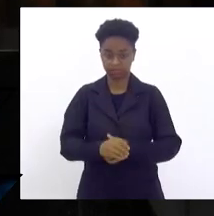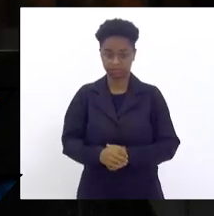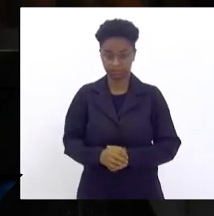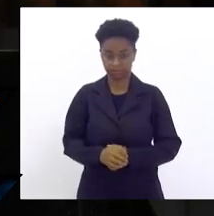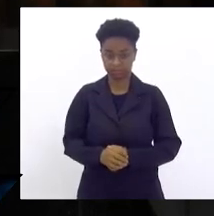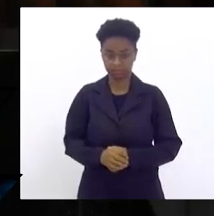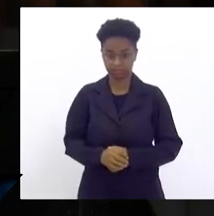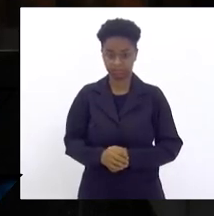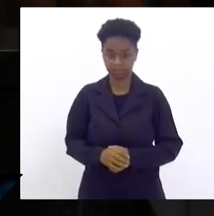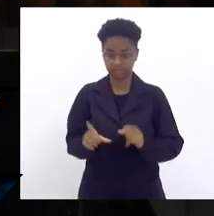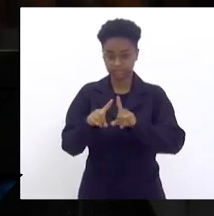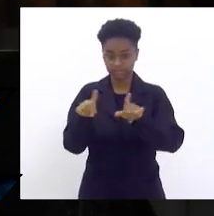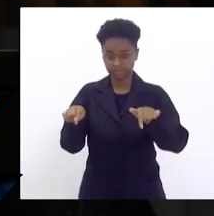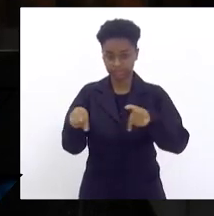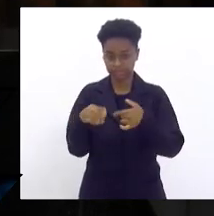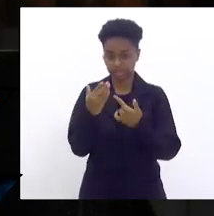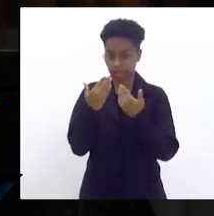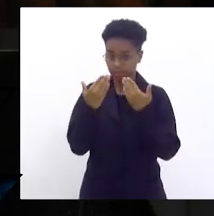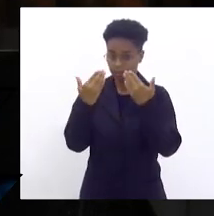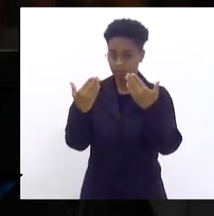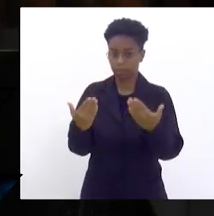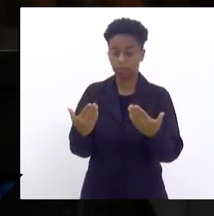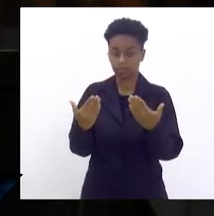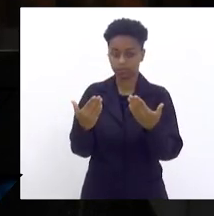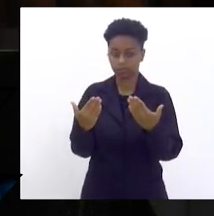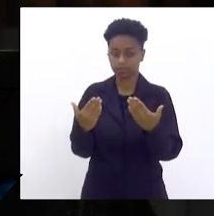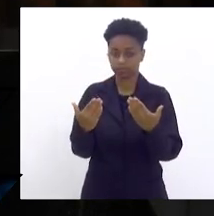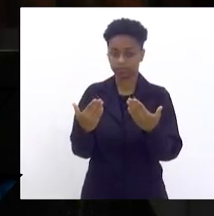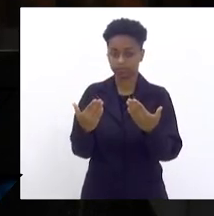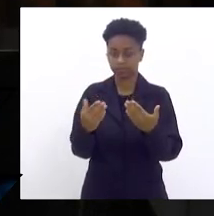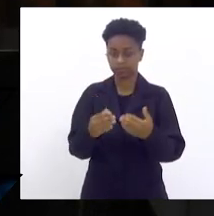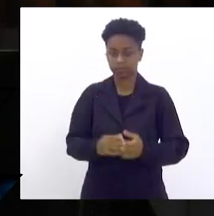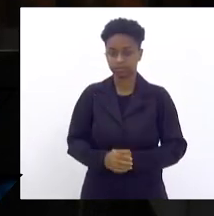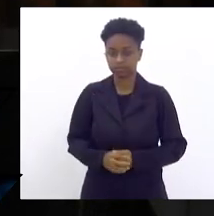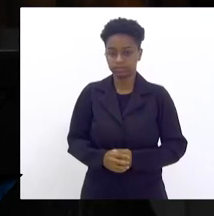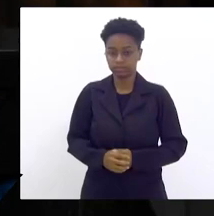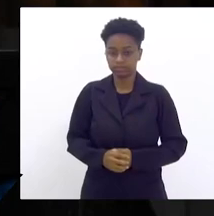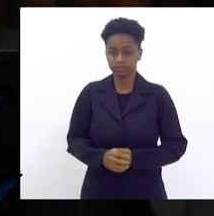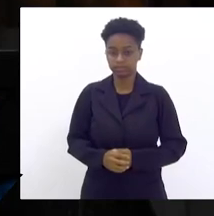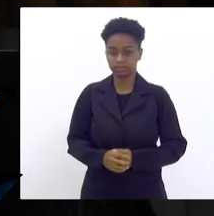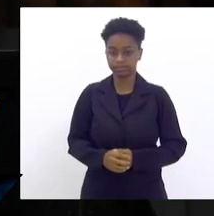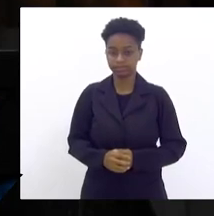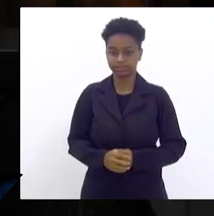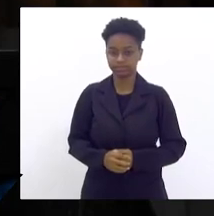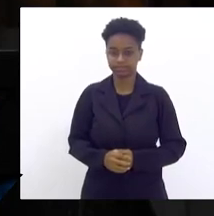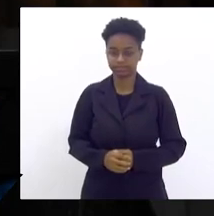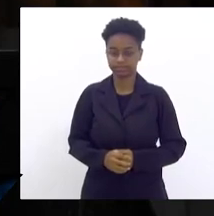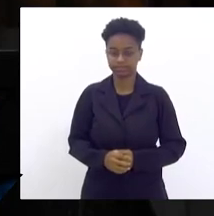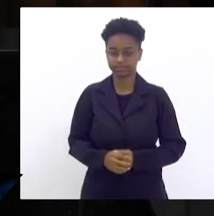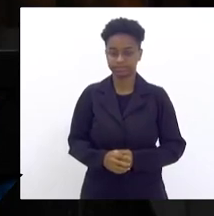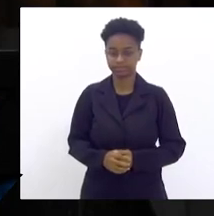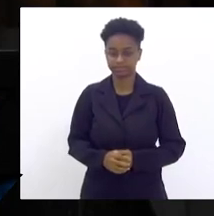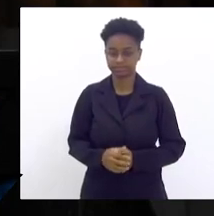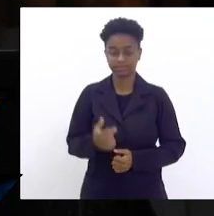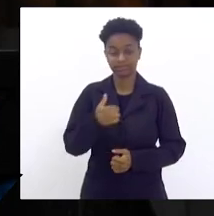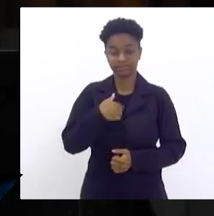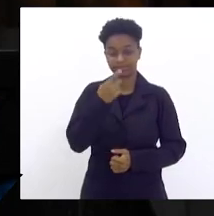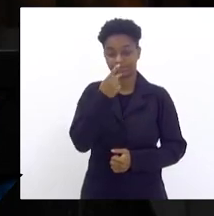onde foi apresentada o que eu chamo uma das vertentes